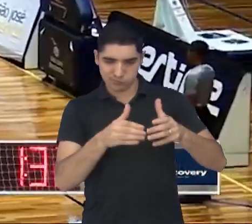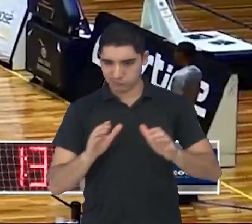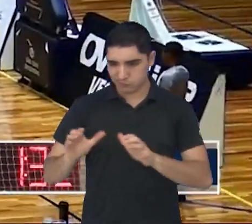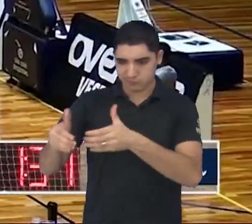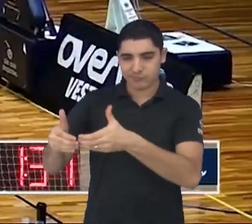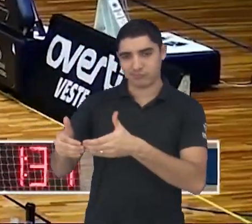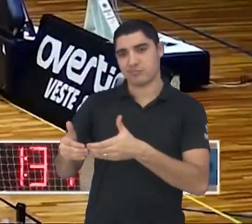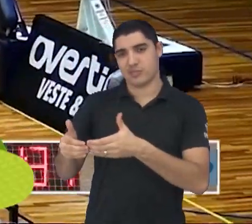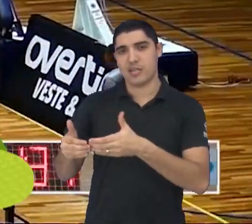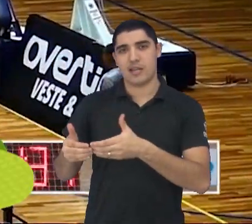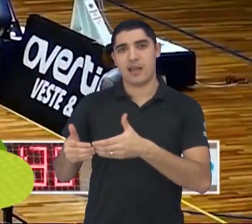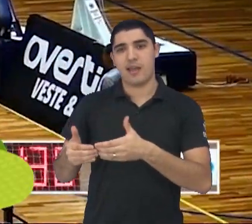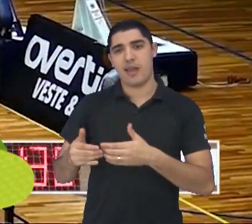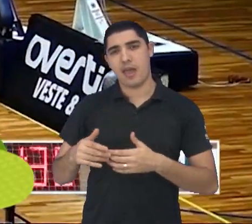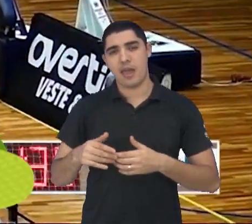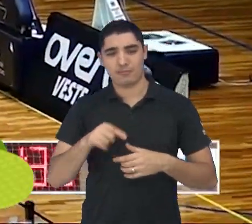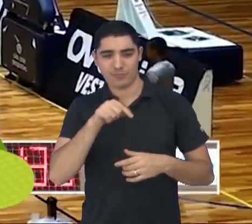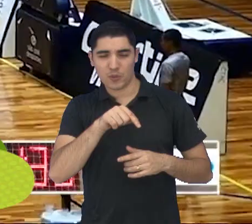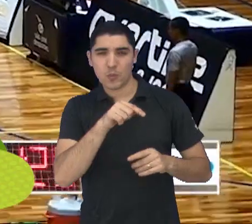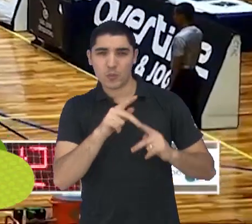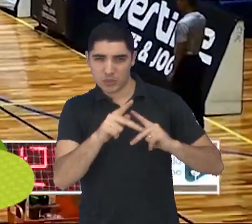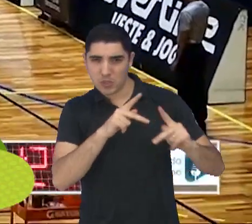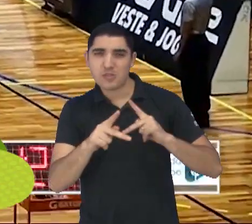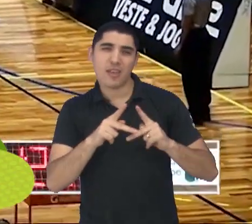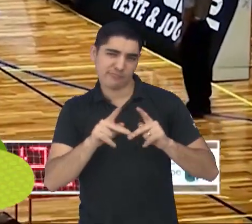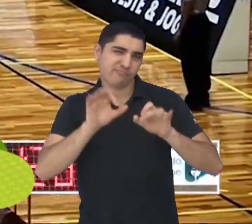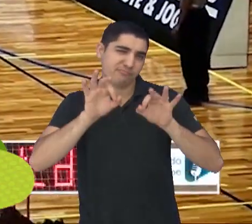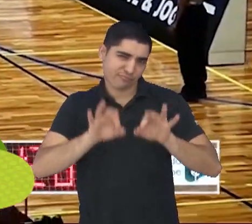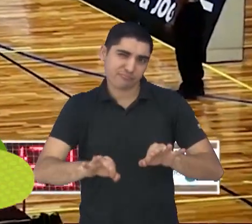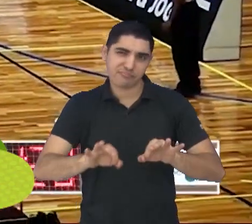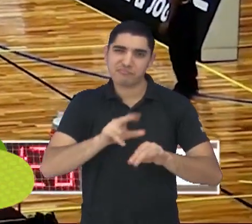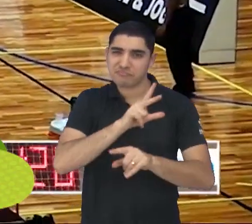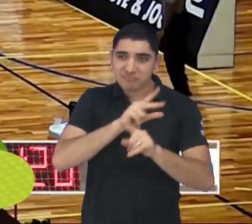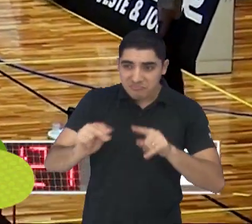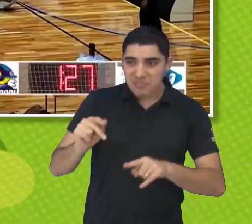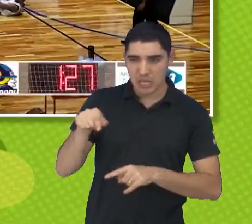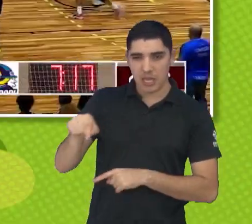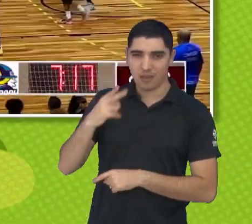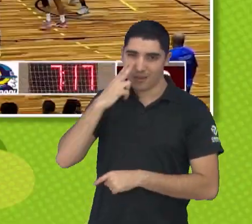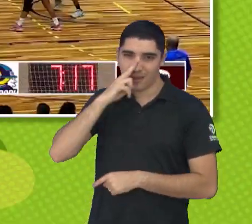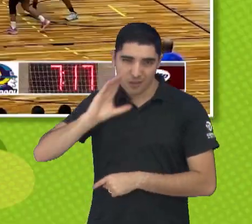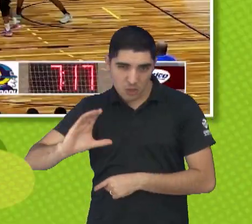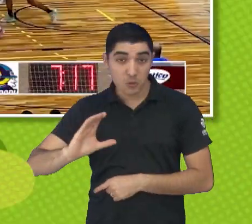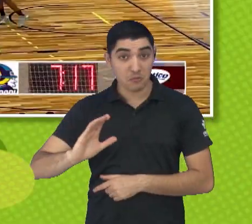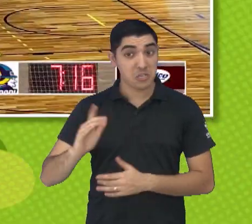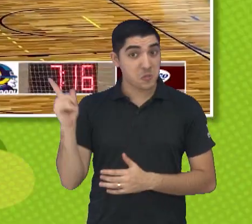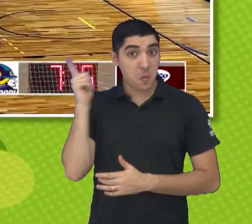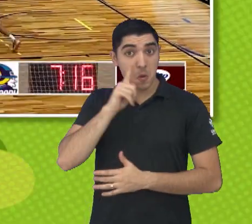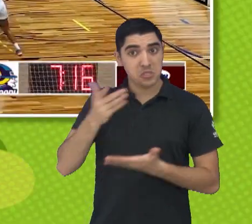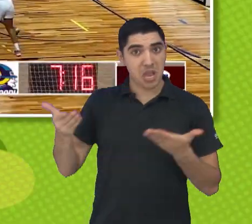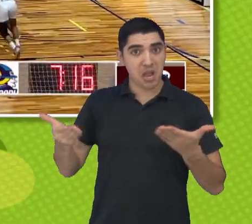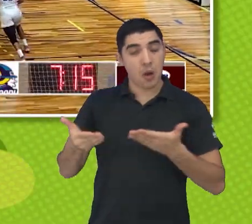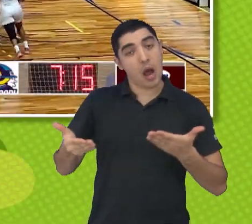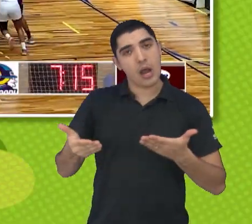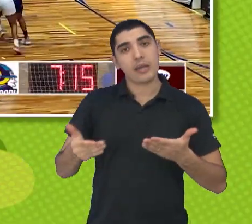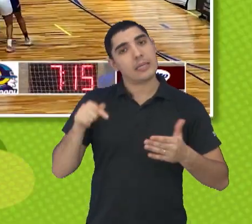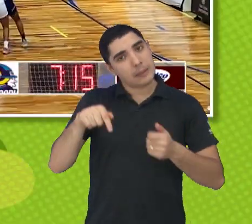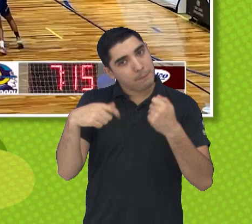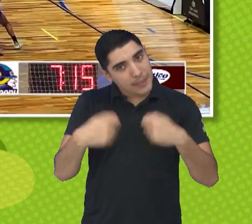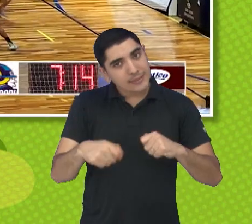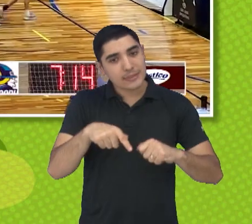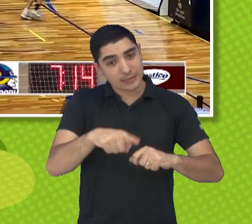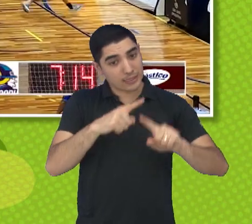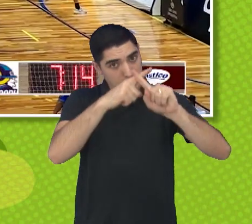venceria, né? O São José venceria, era favorito e conseguiu, né? O São José conseguiu fazer o resultado e se recuperar no campeonato, né?